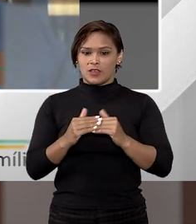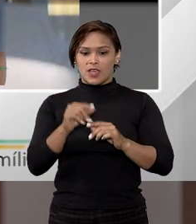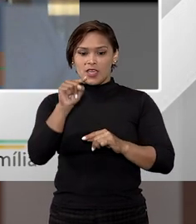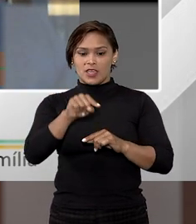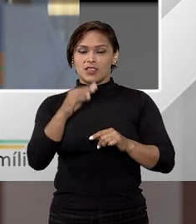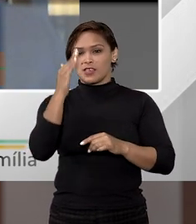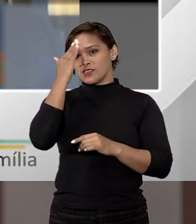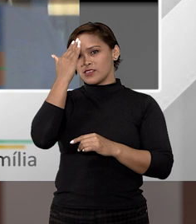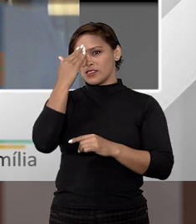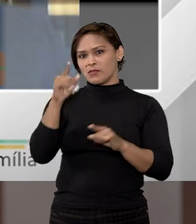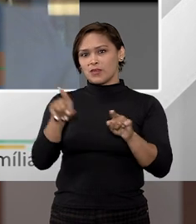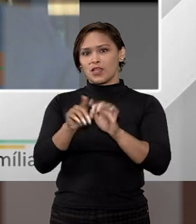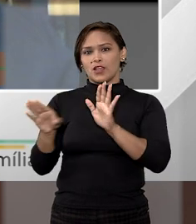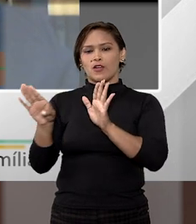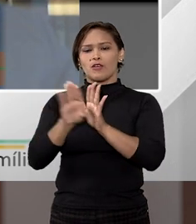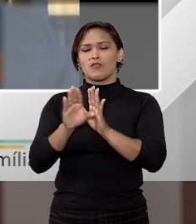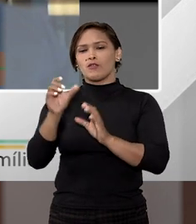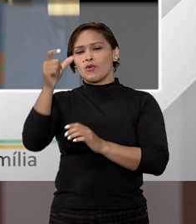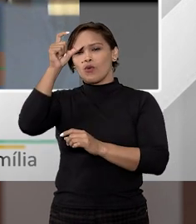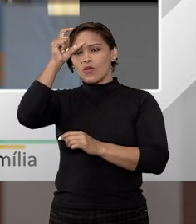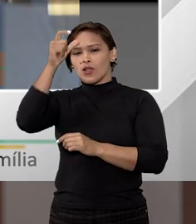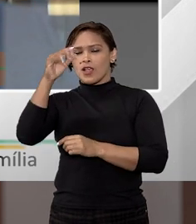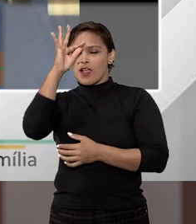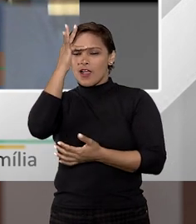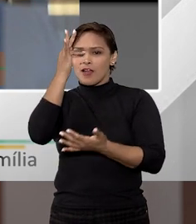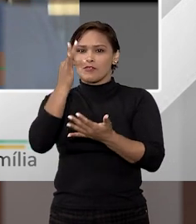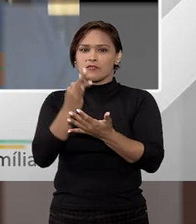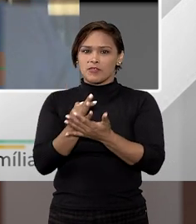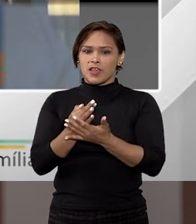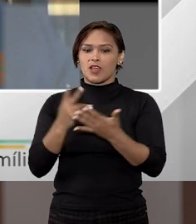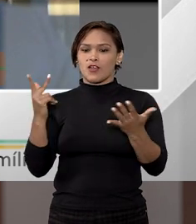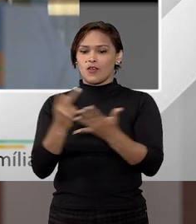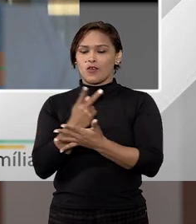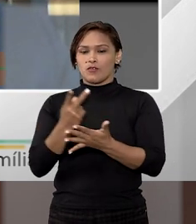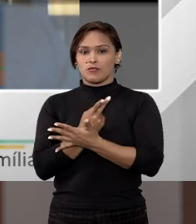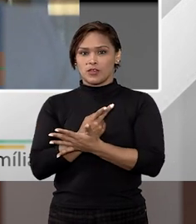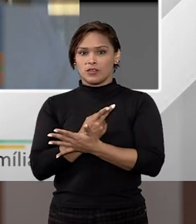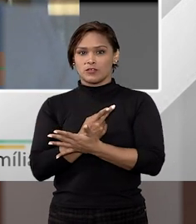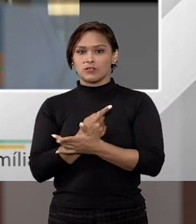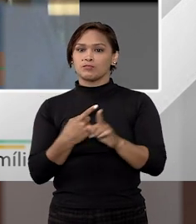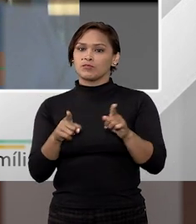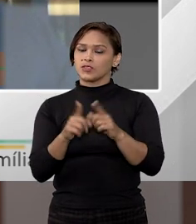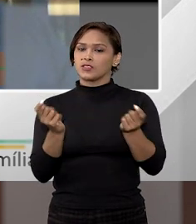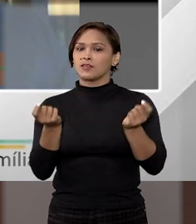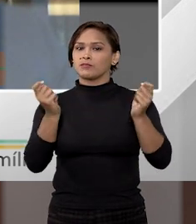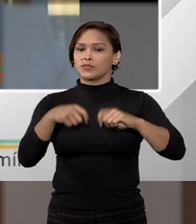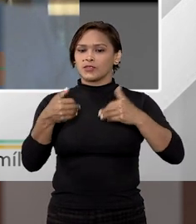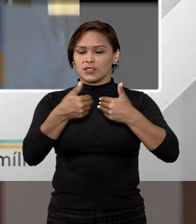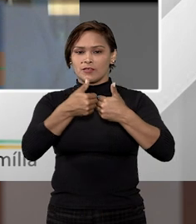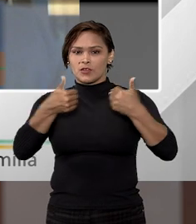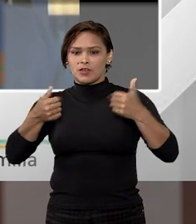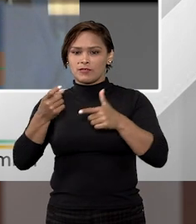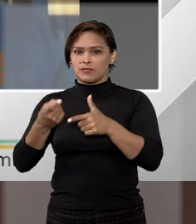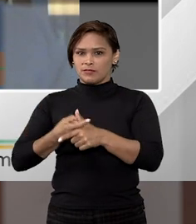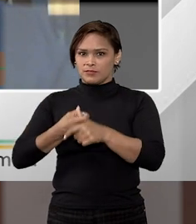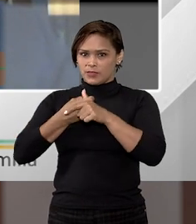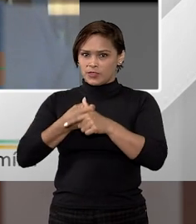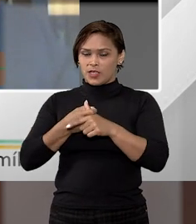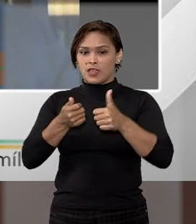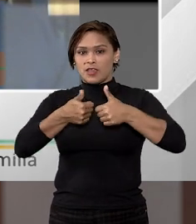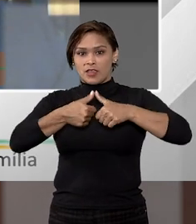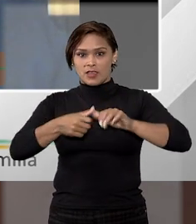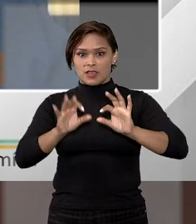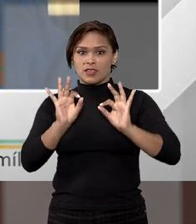E nesse sentido é que vem o conceito de má-fé ou fraude de execução, que permite afastar a empenhorabilidade.